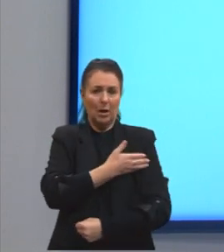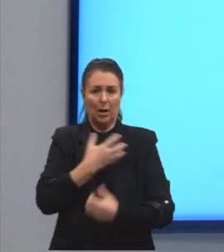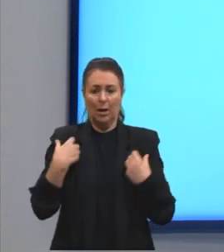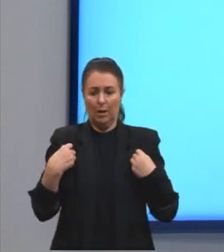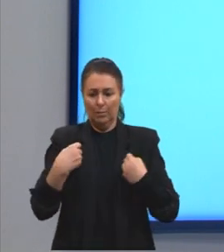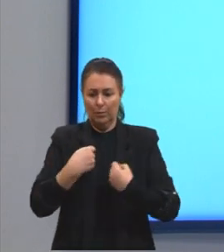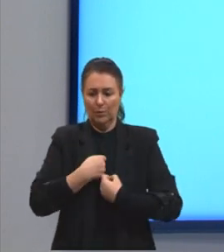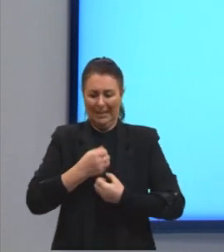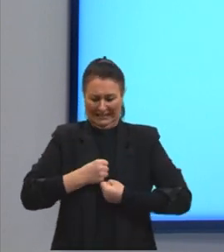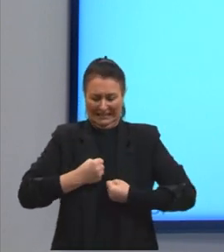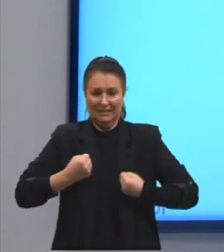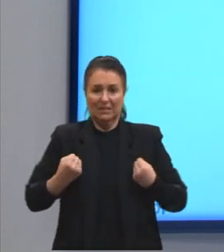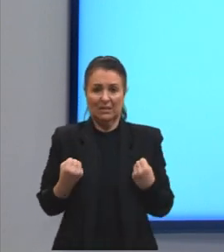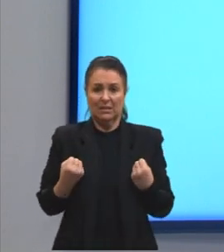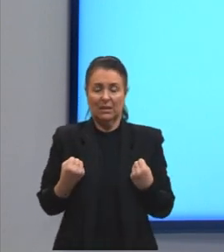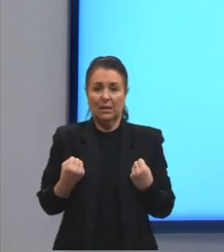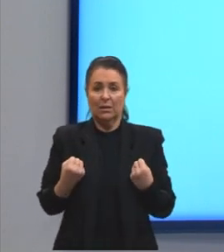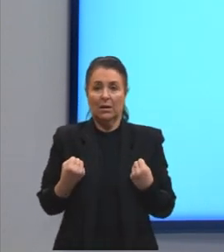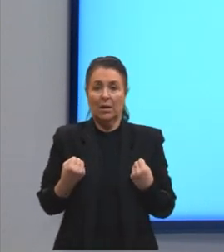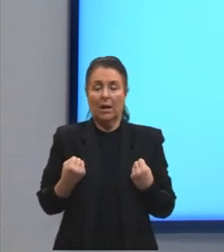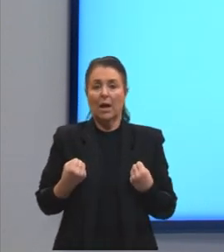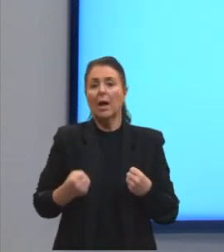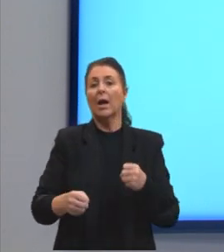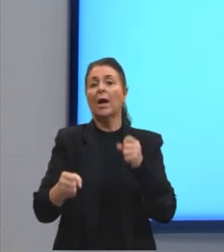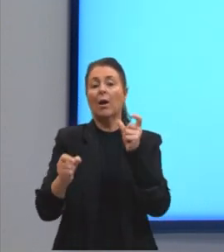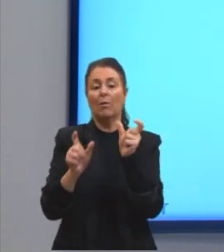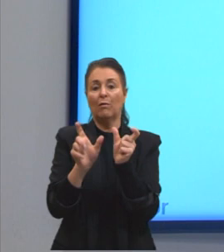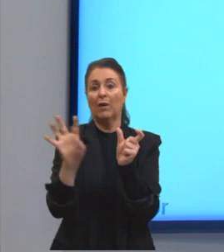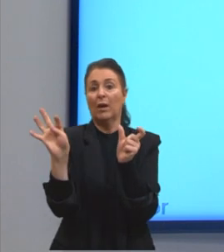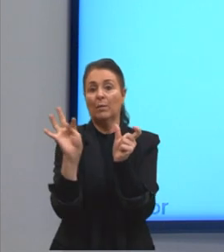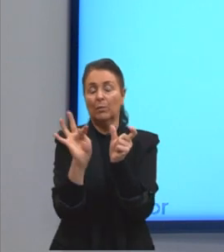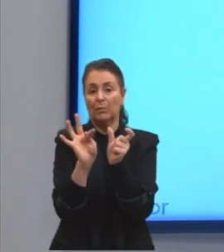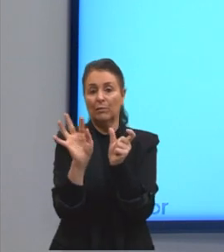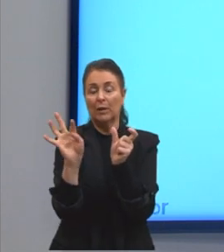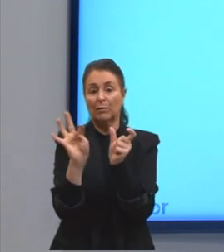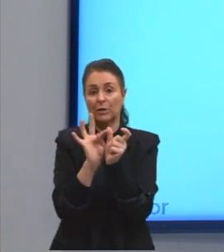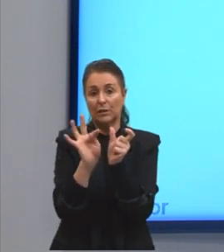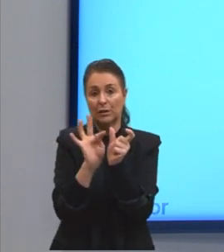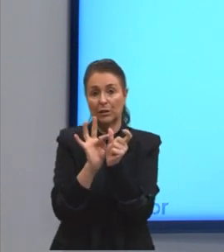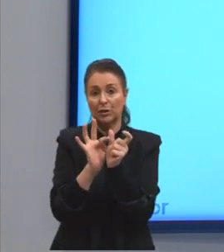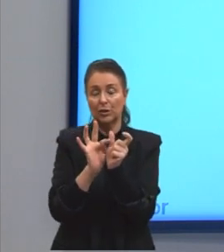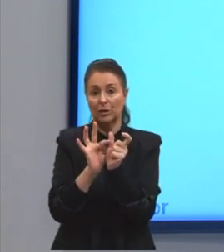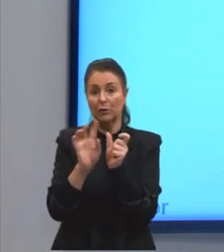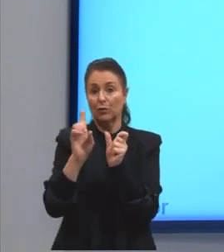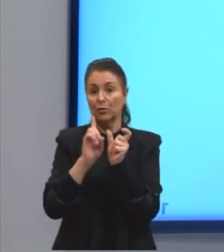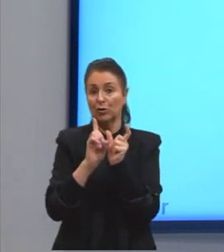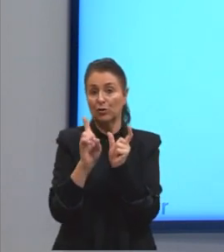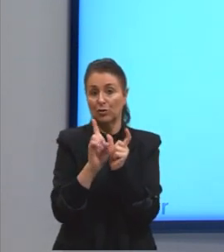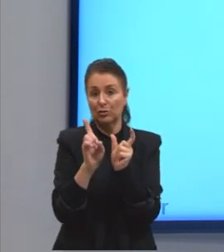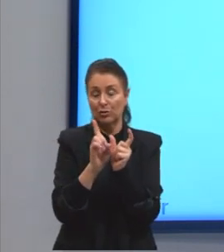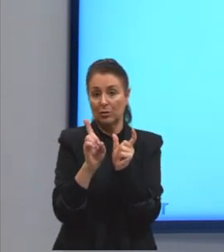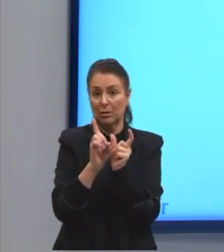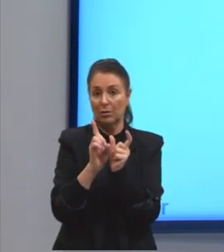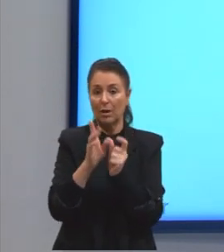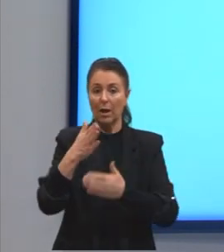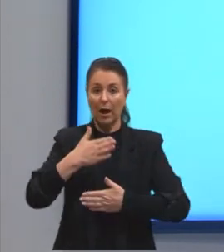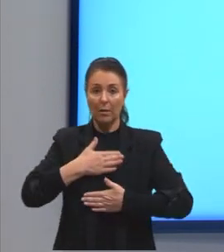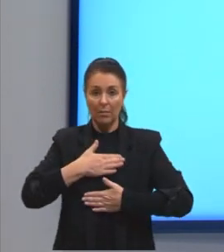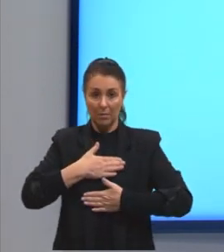o rasgaram é um verbo transitivo direto. E esse me ali funcionaria como minha blusa.